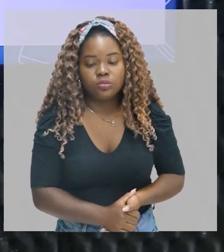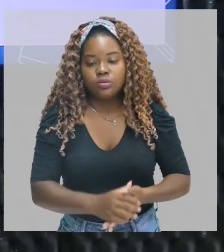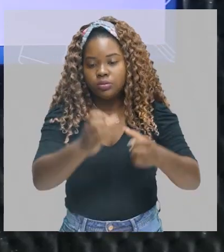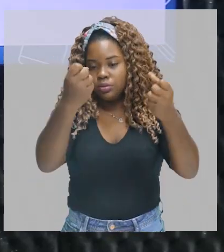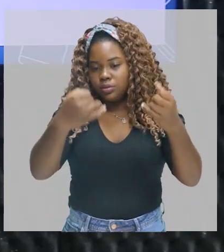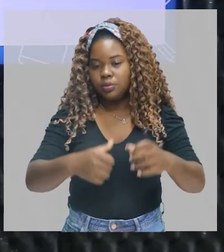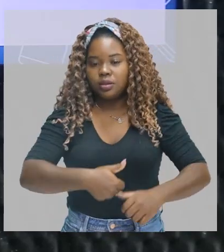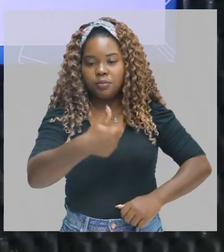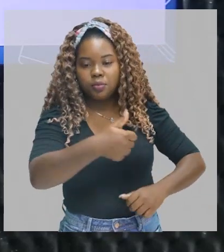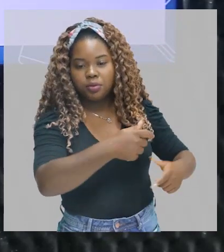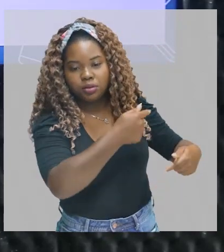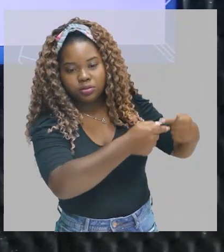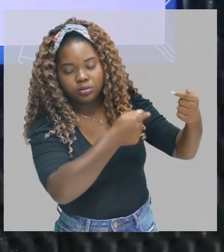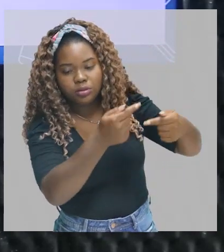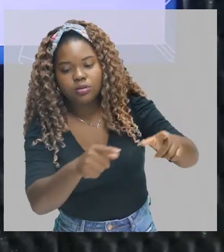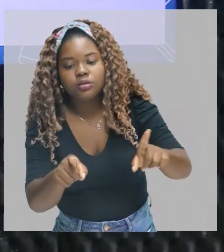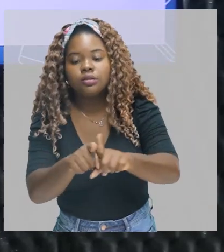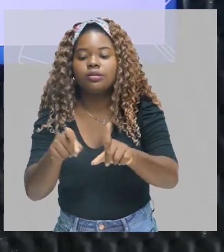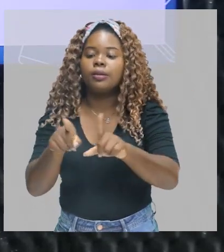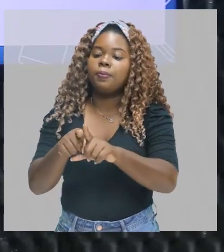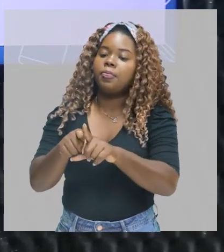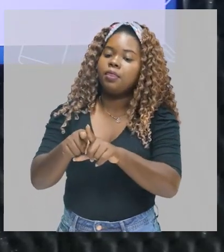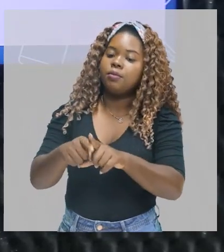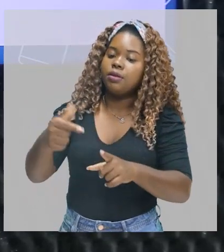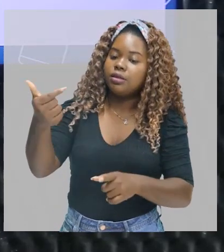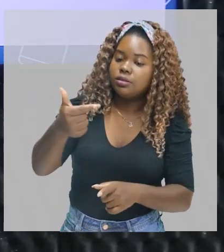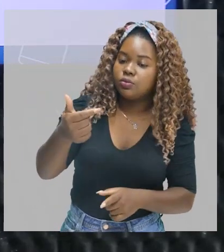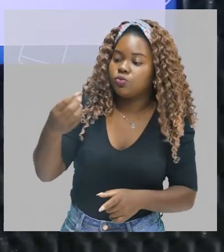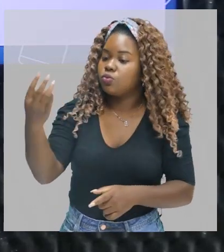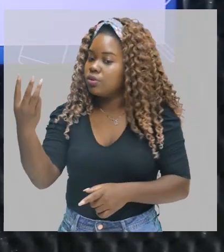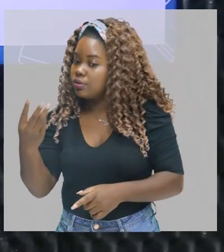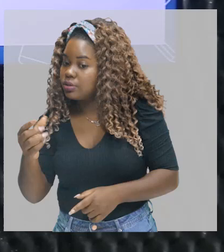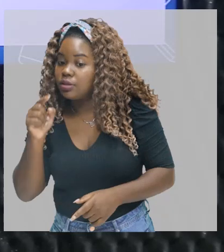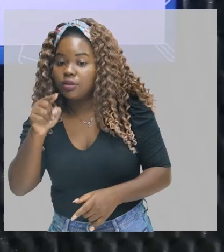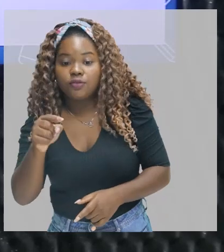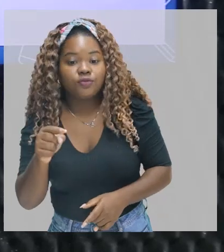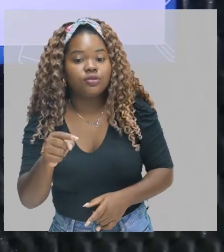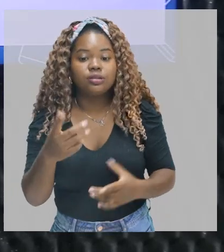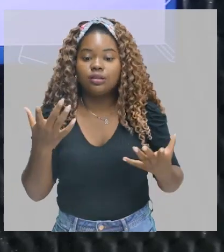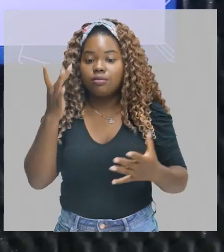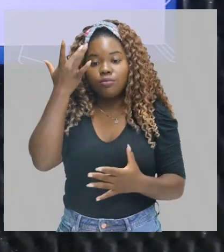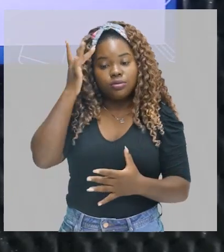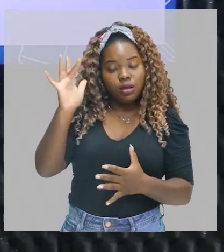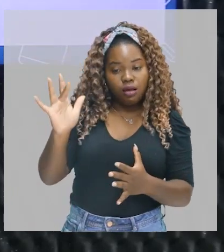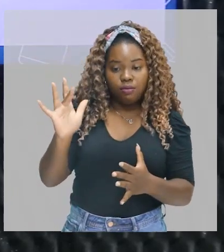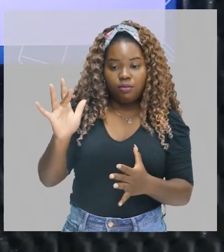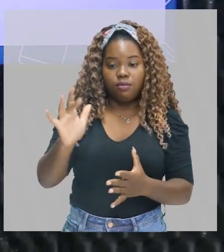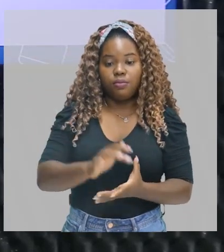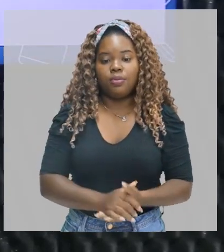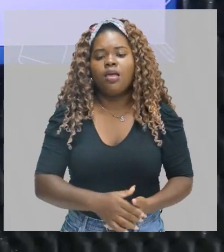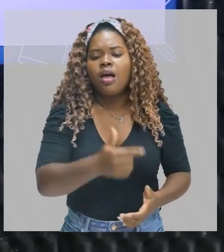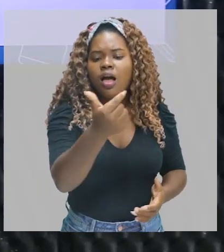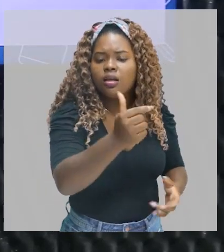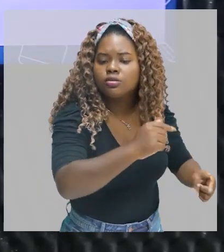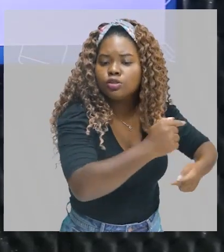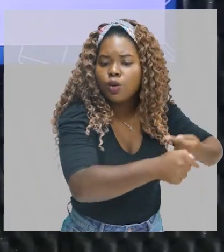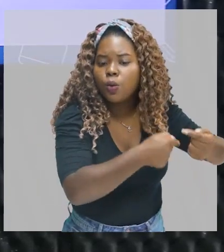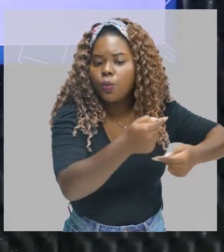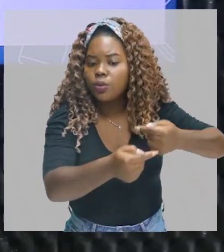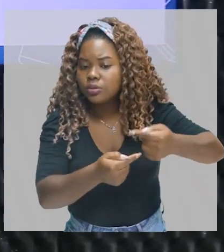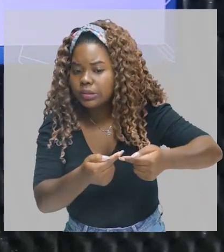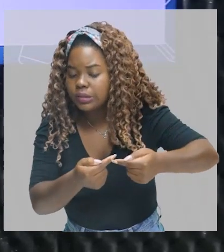primeira geração, ela também cita a segunda e a terceira que você ainda não viu. A segunda geração